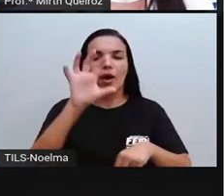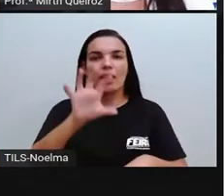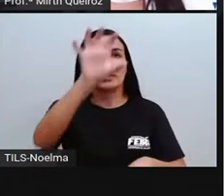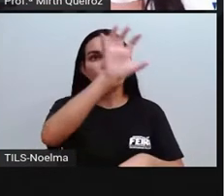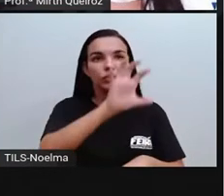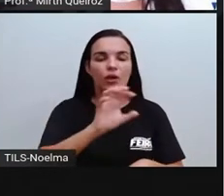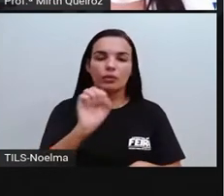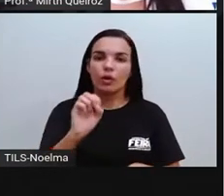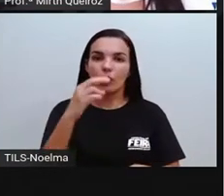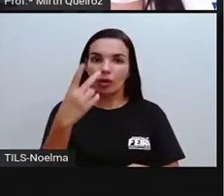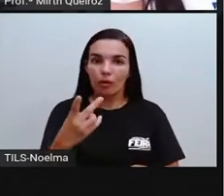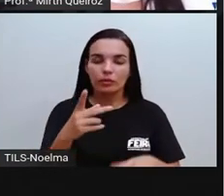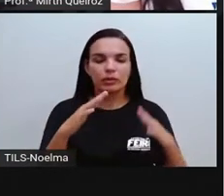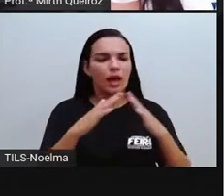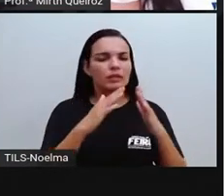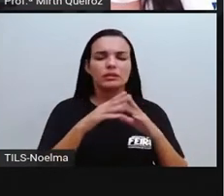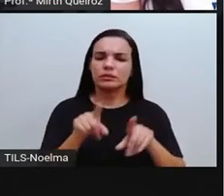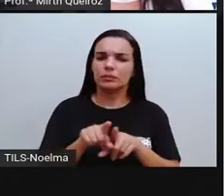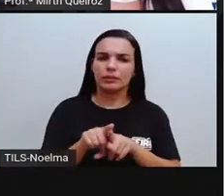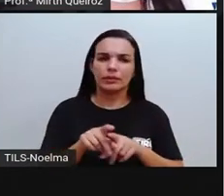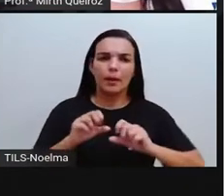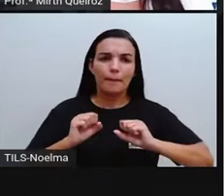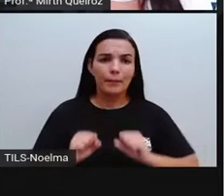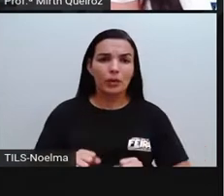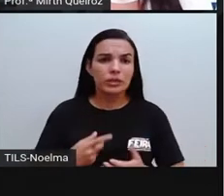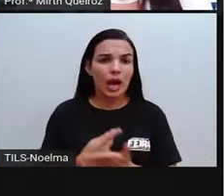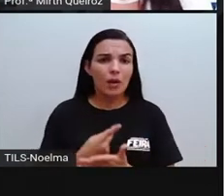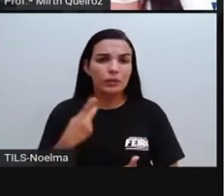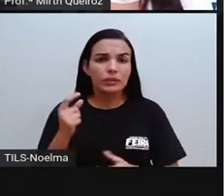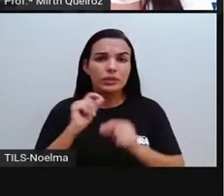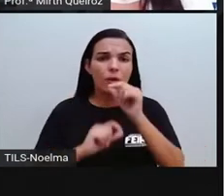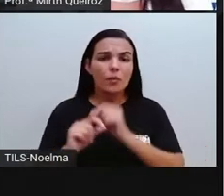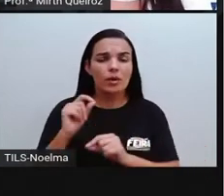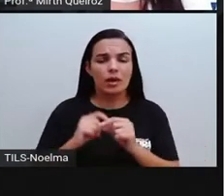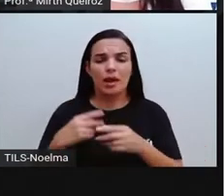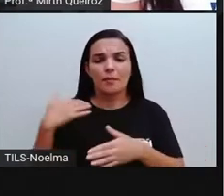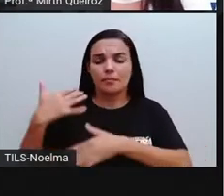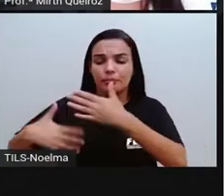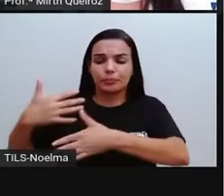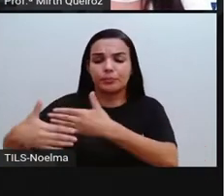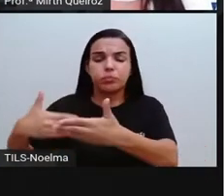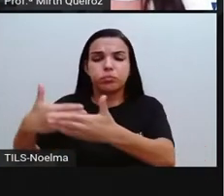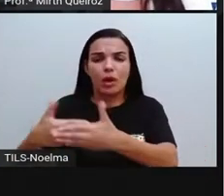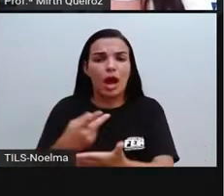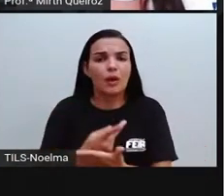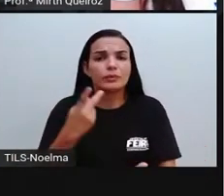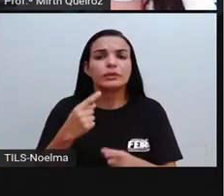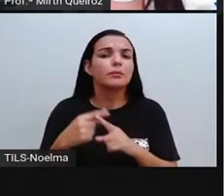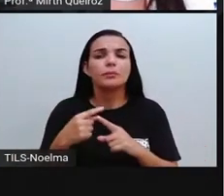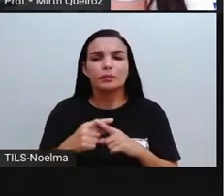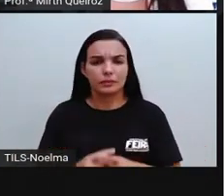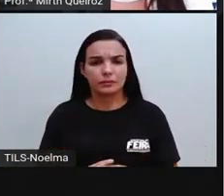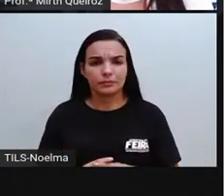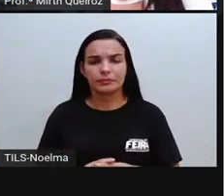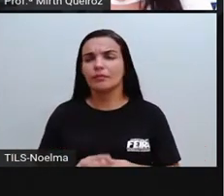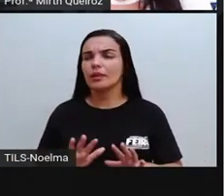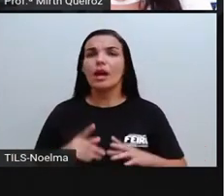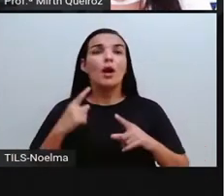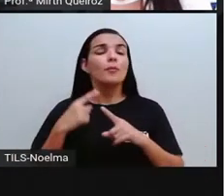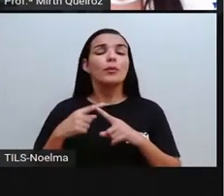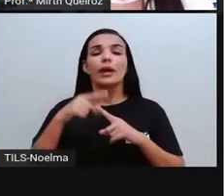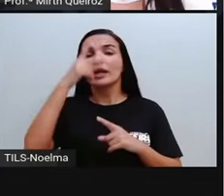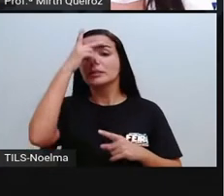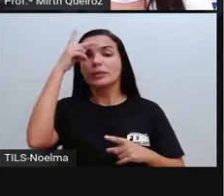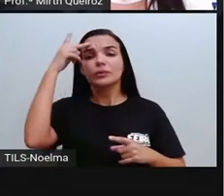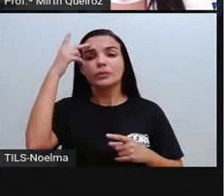Esse fenômeno pode ser desencadeado por uma série de fatores. Por que as pessoas migram?